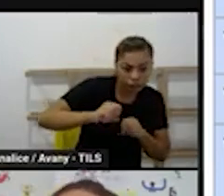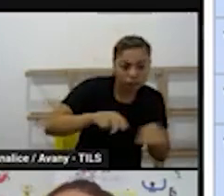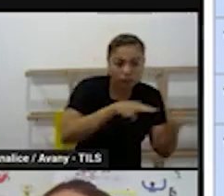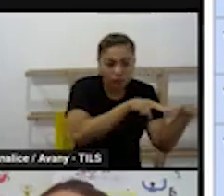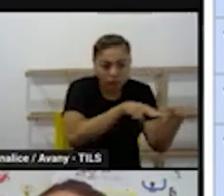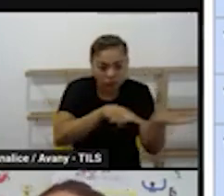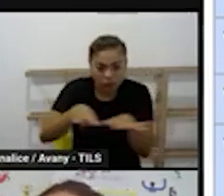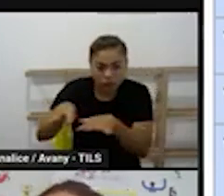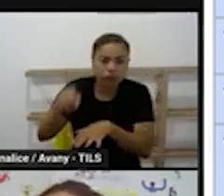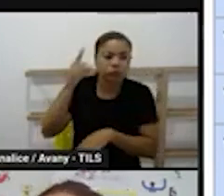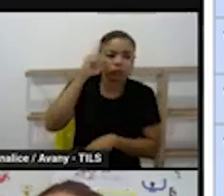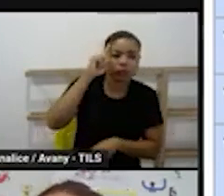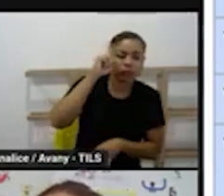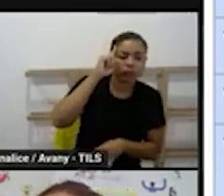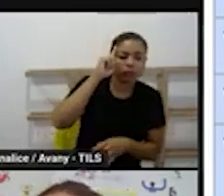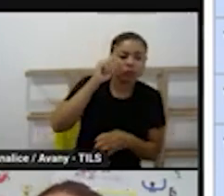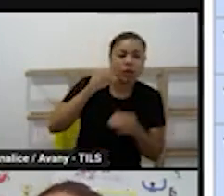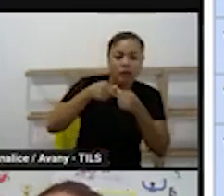vamos lá